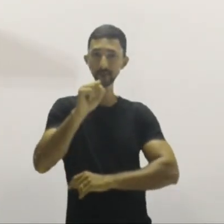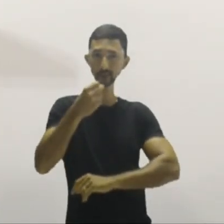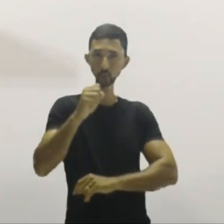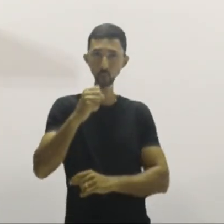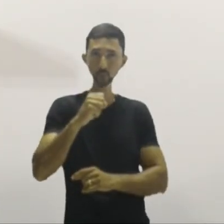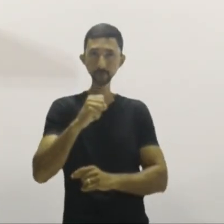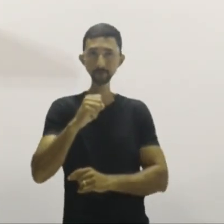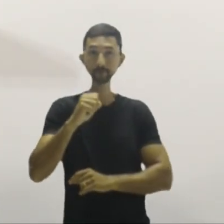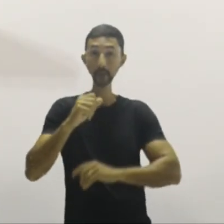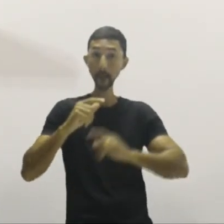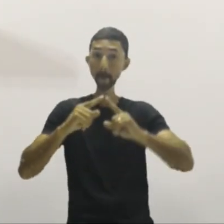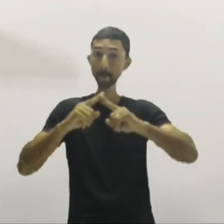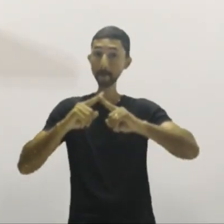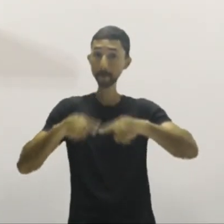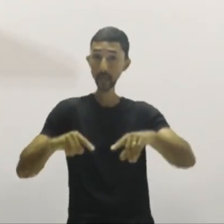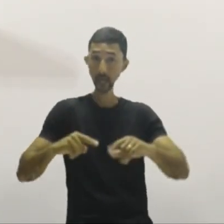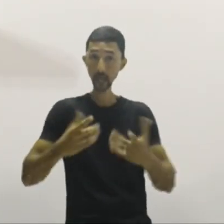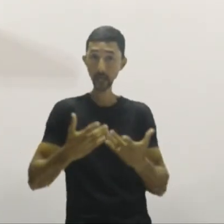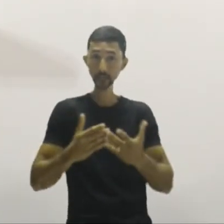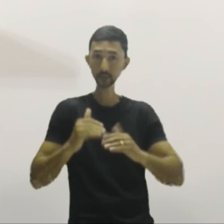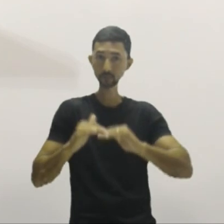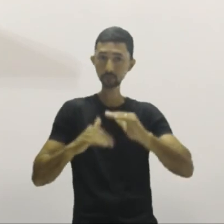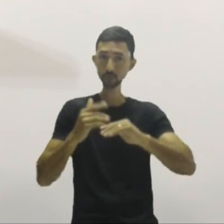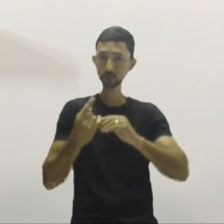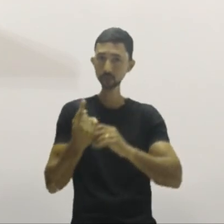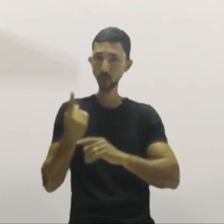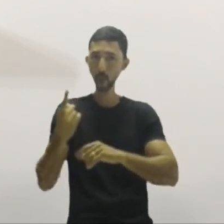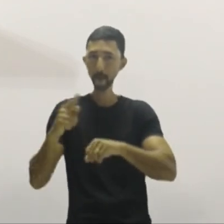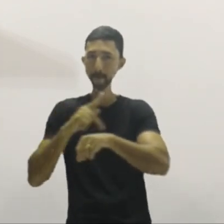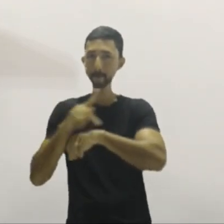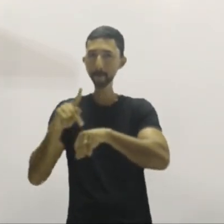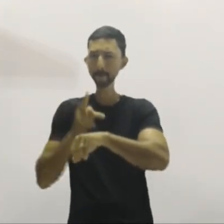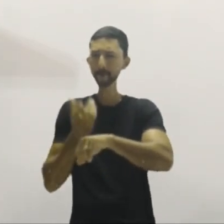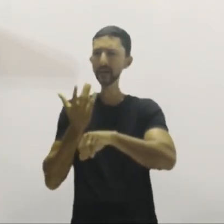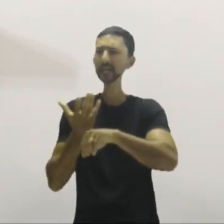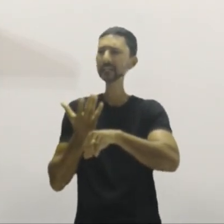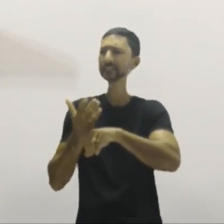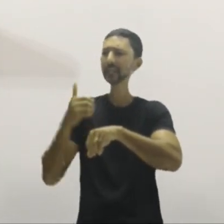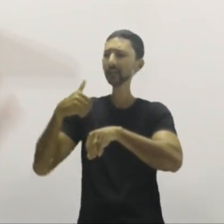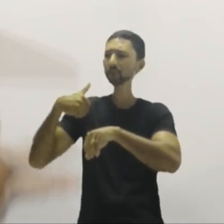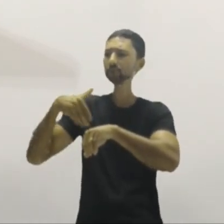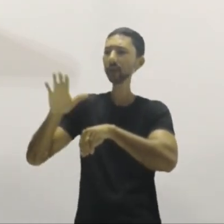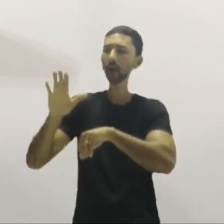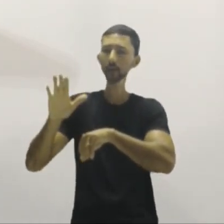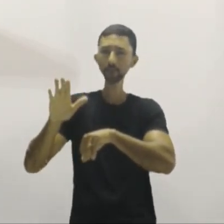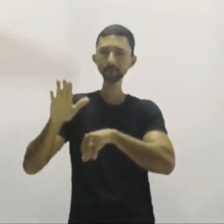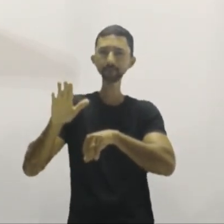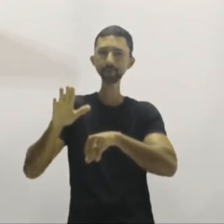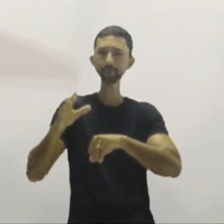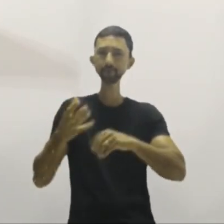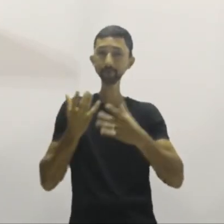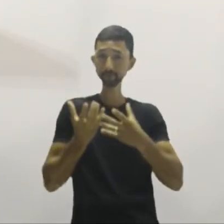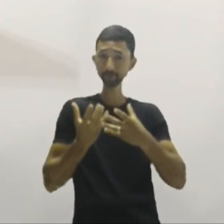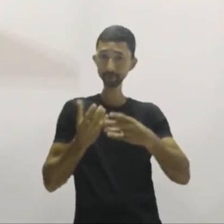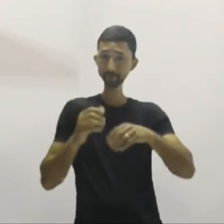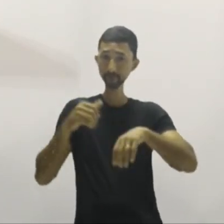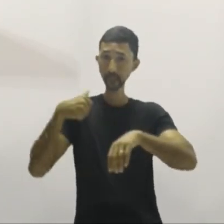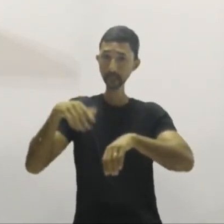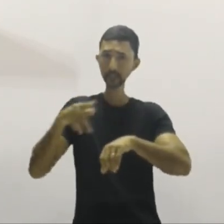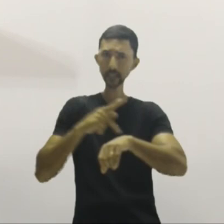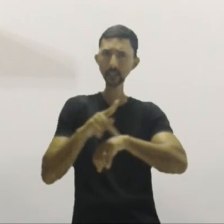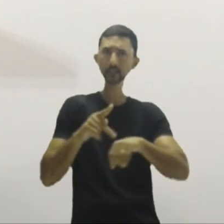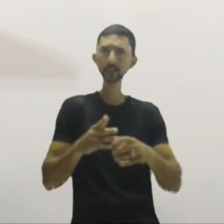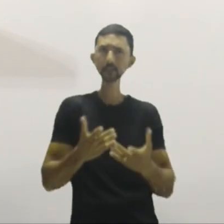membros. Só que um país pediu para sair da União Europeia.